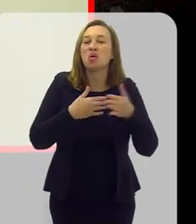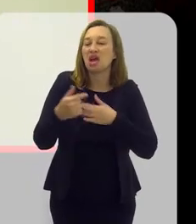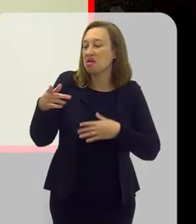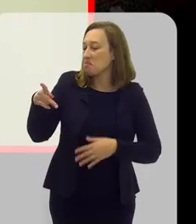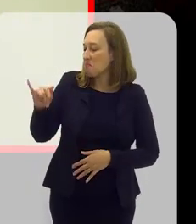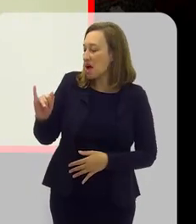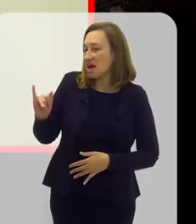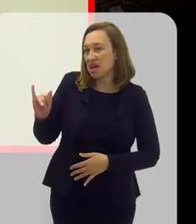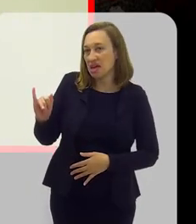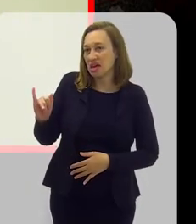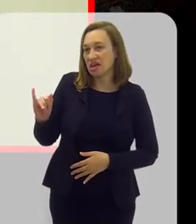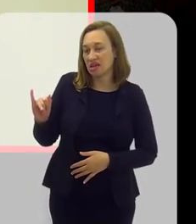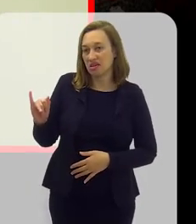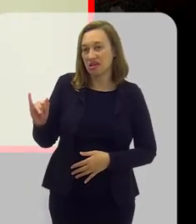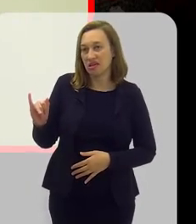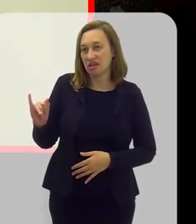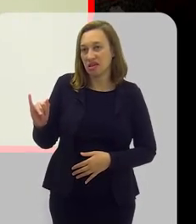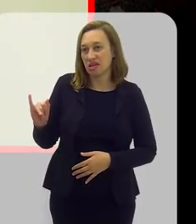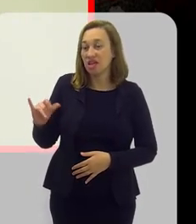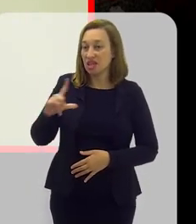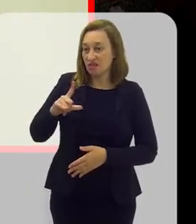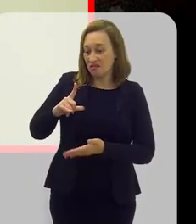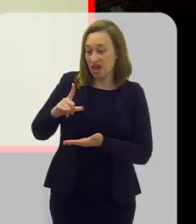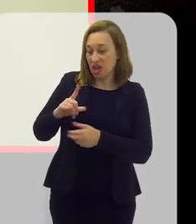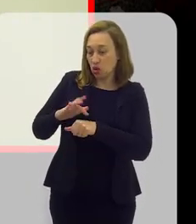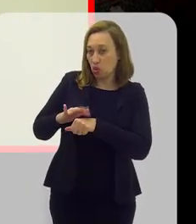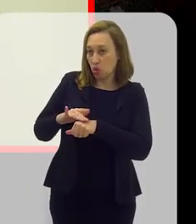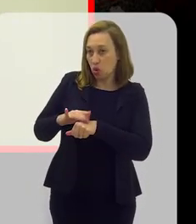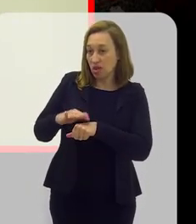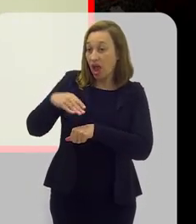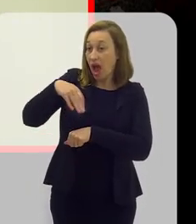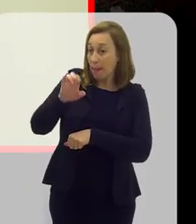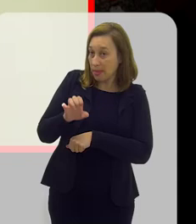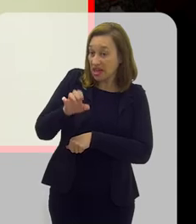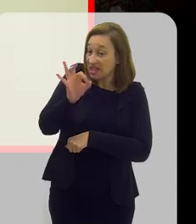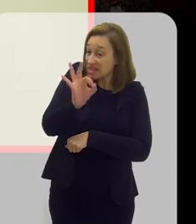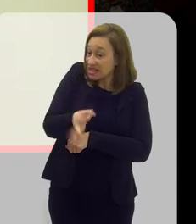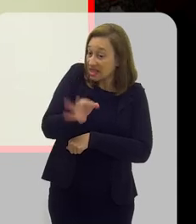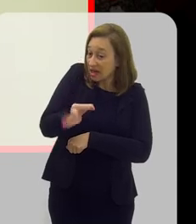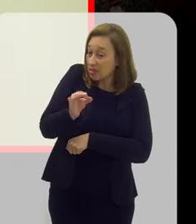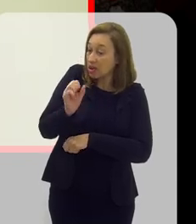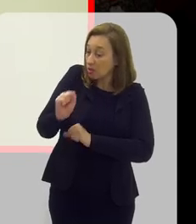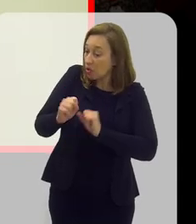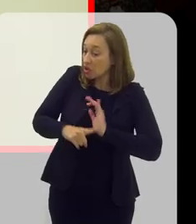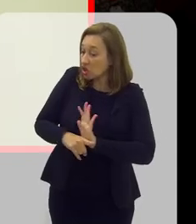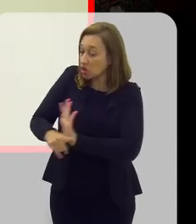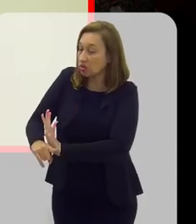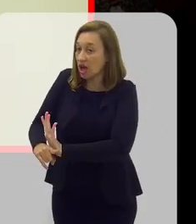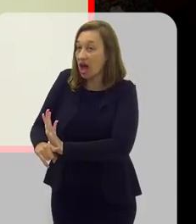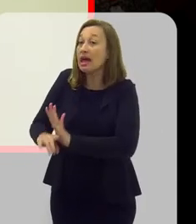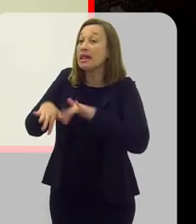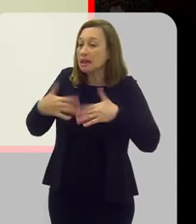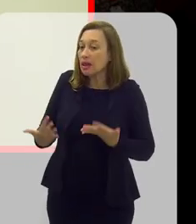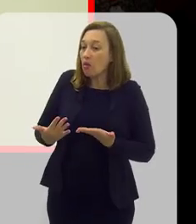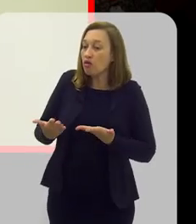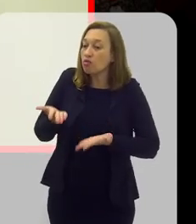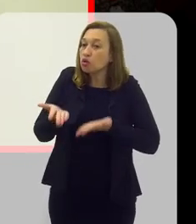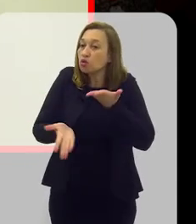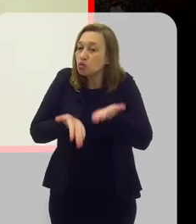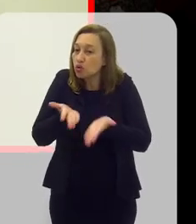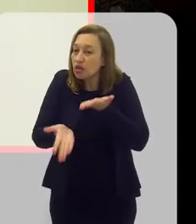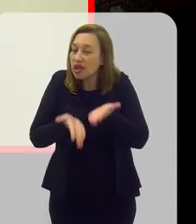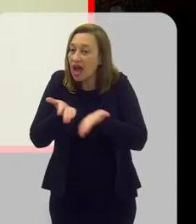que seja o pai de uma doença, a mãe certamente é uma dieta deficiente. Então, vamos